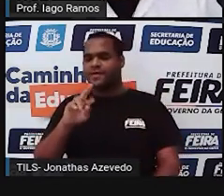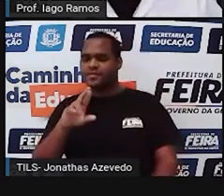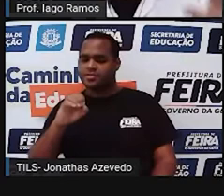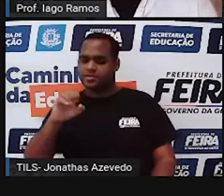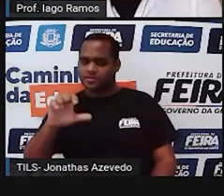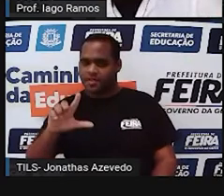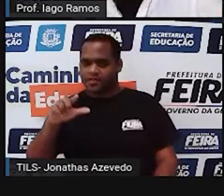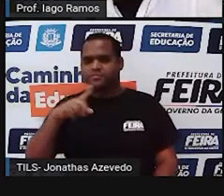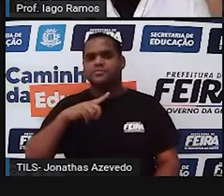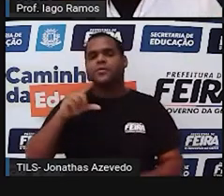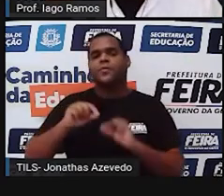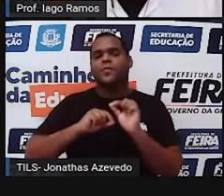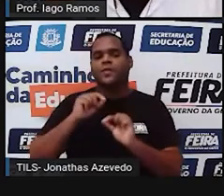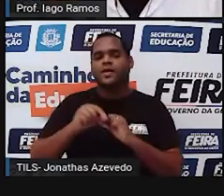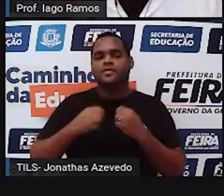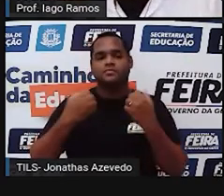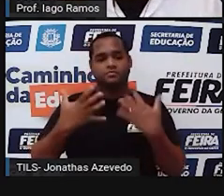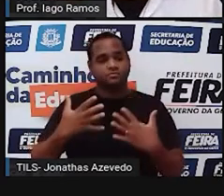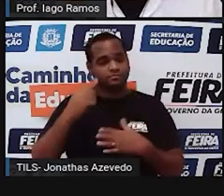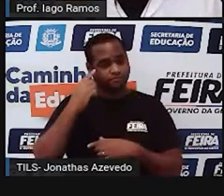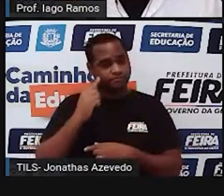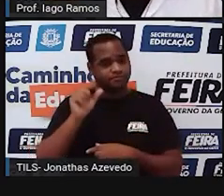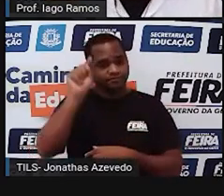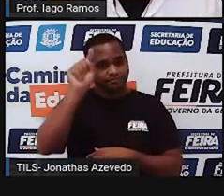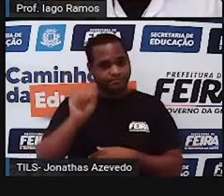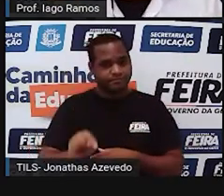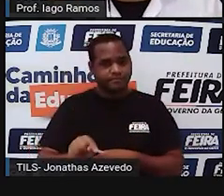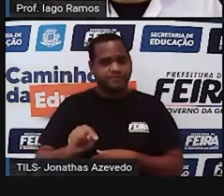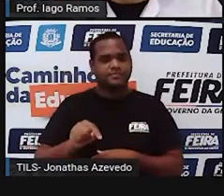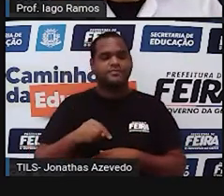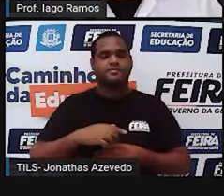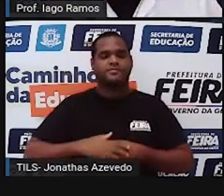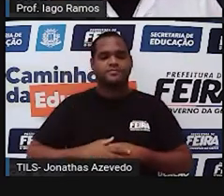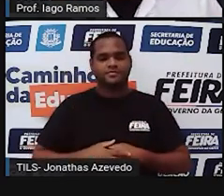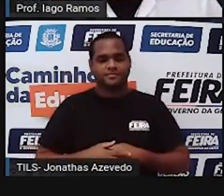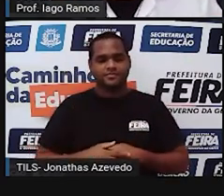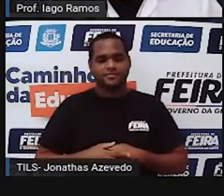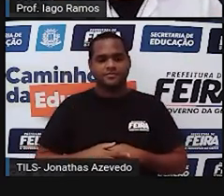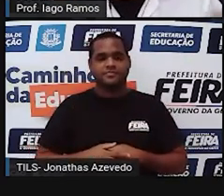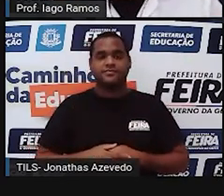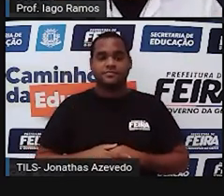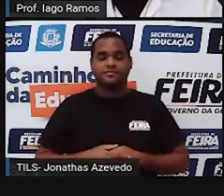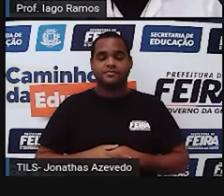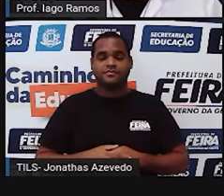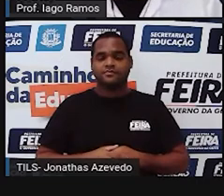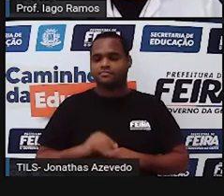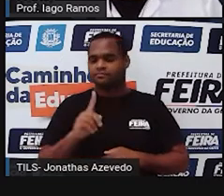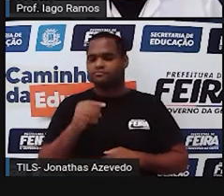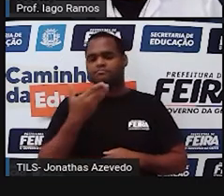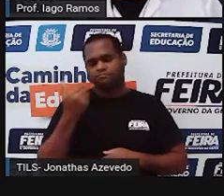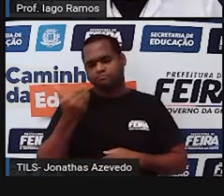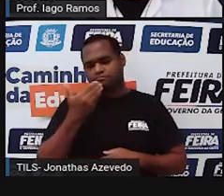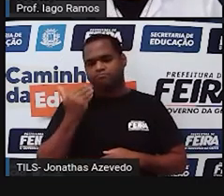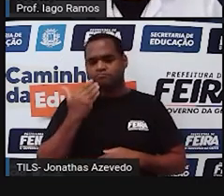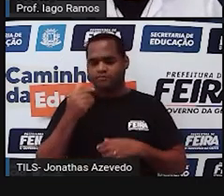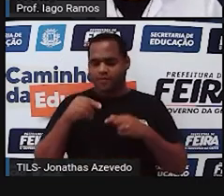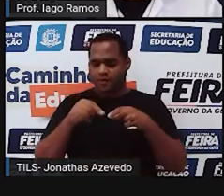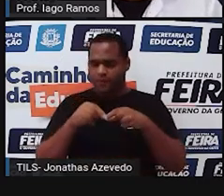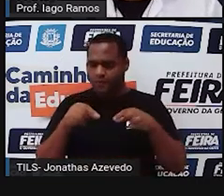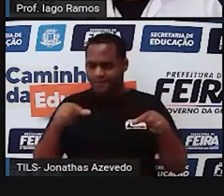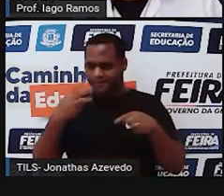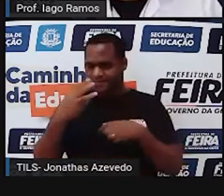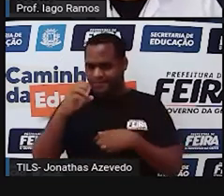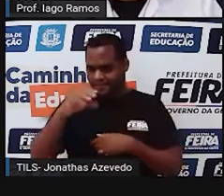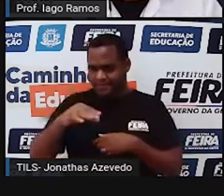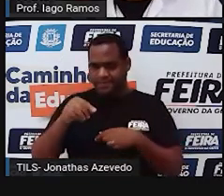vertical é assim, em pé, tá? Vertical é em pé. Então, por isso que com a régua é melhor, tá? Porque a régua tem as